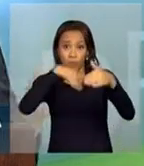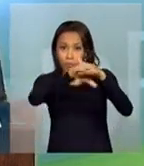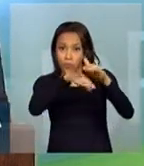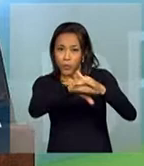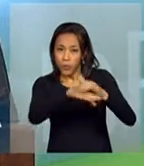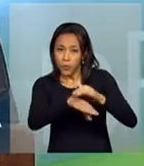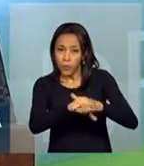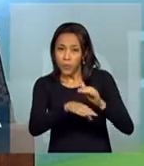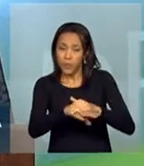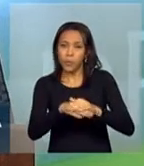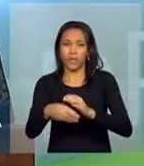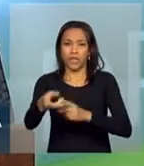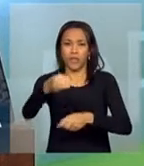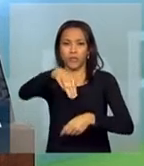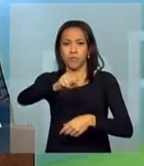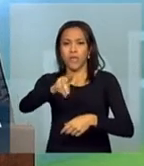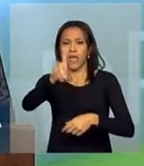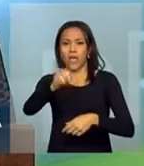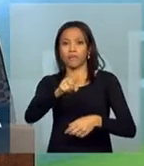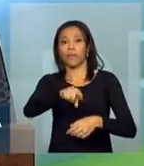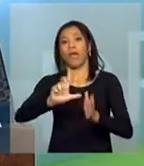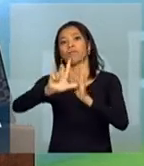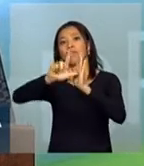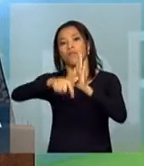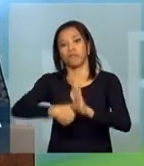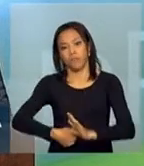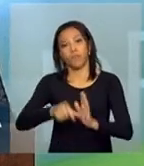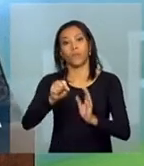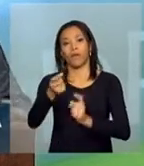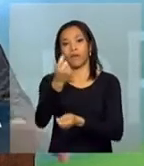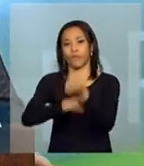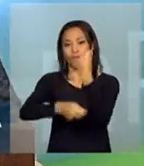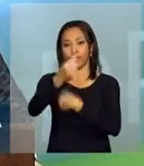retardavam o desenvolvimento da economia brasileira.